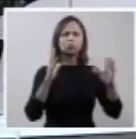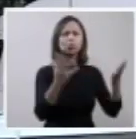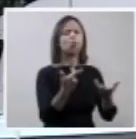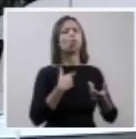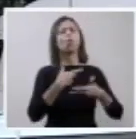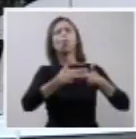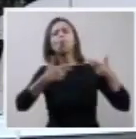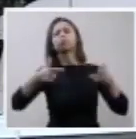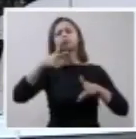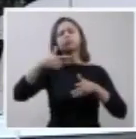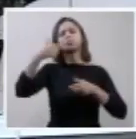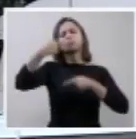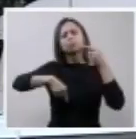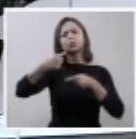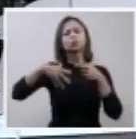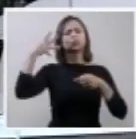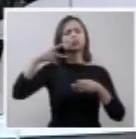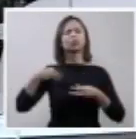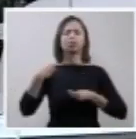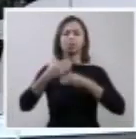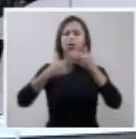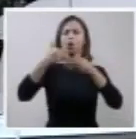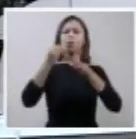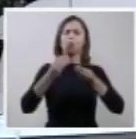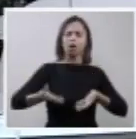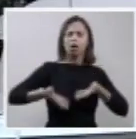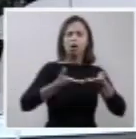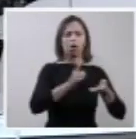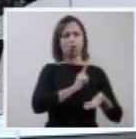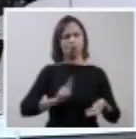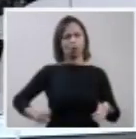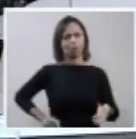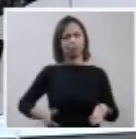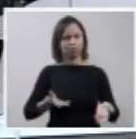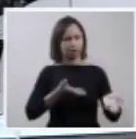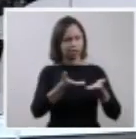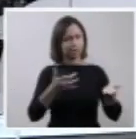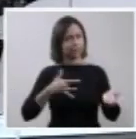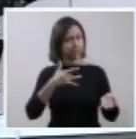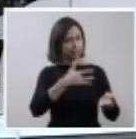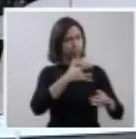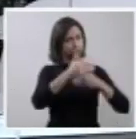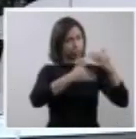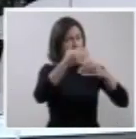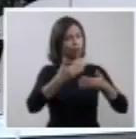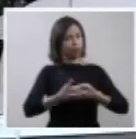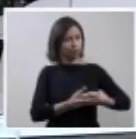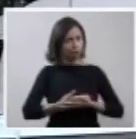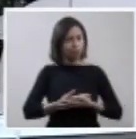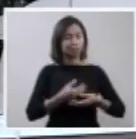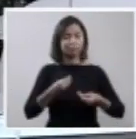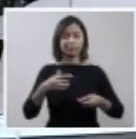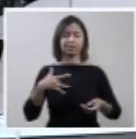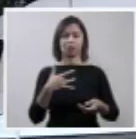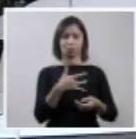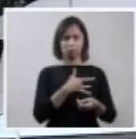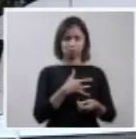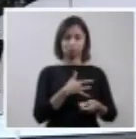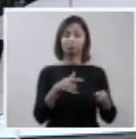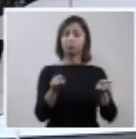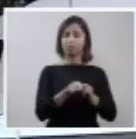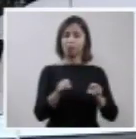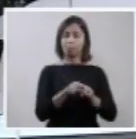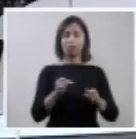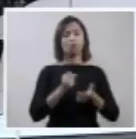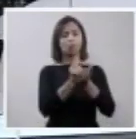desenvolvidas por o Estado que atenda tanto o desenvolvimento saudável deste novo ser, quanto a oferta de